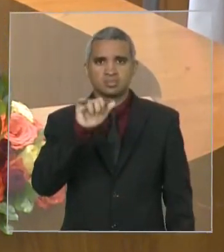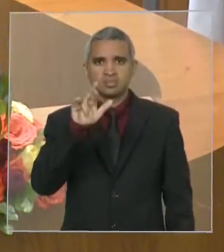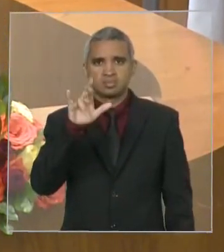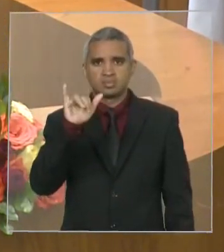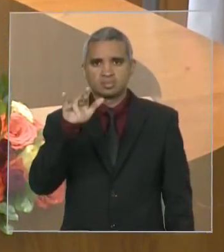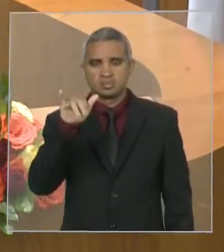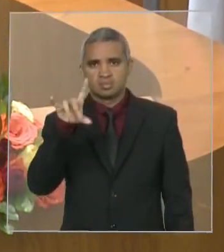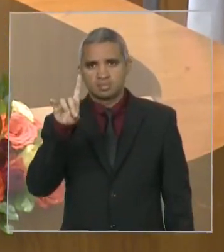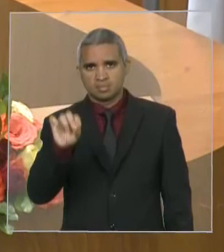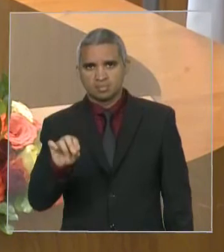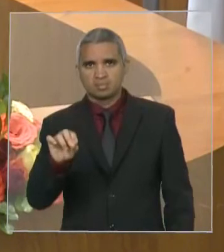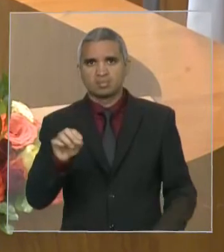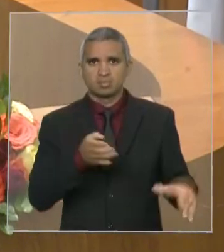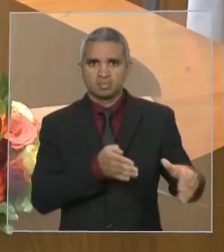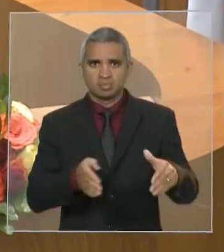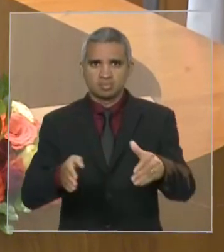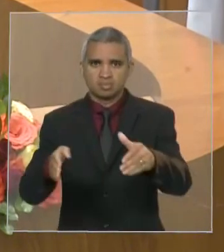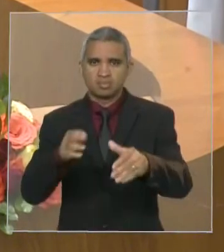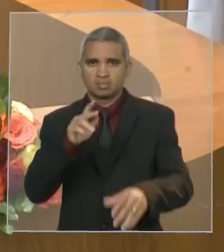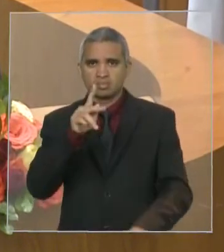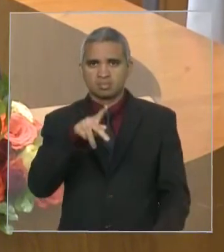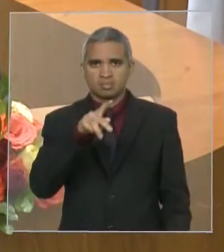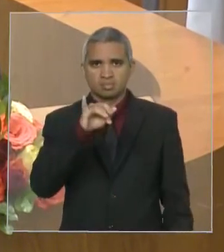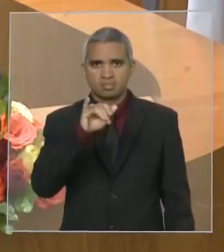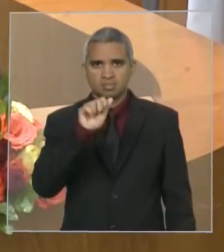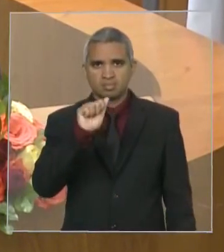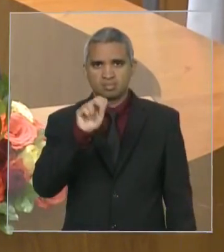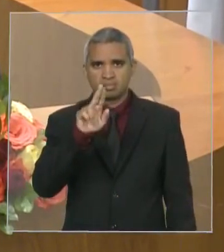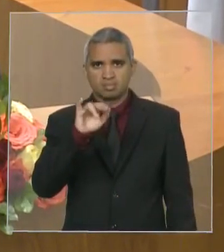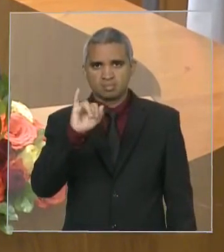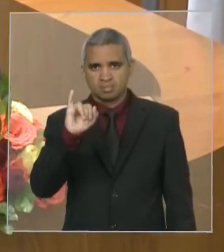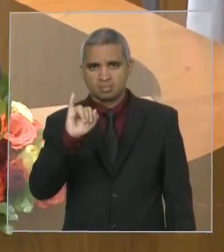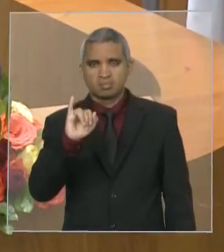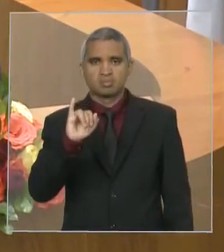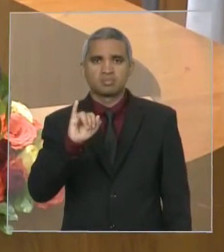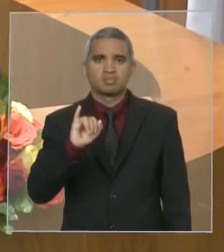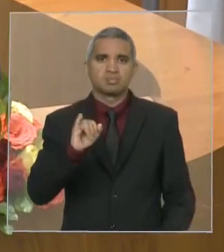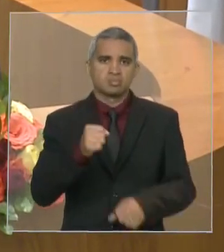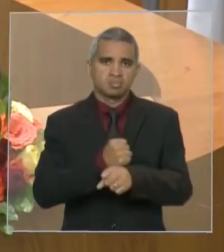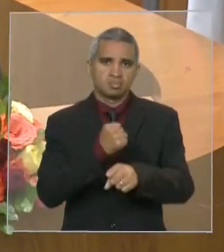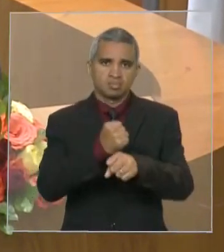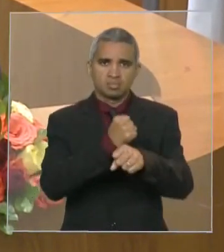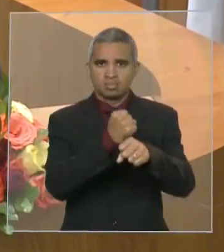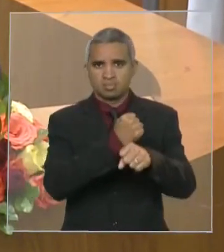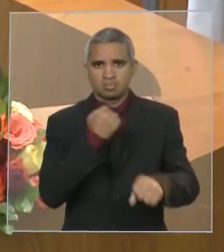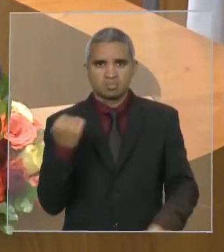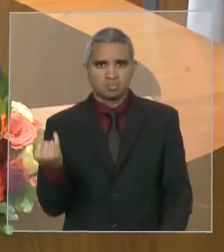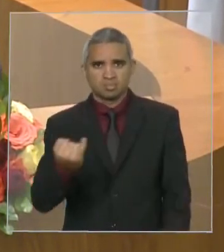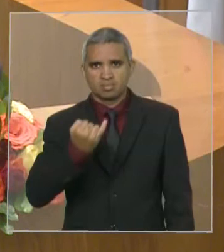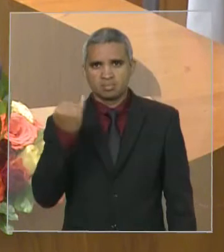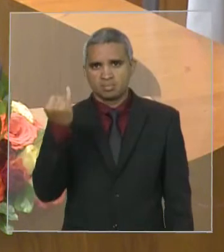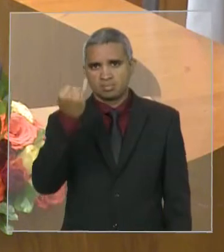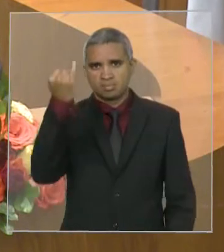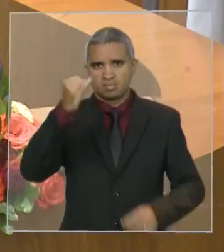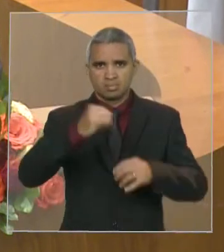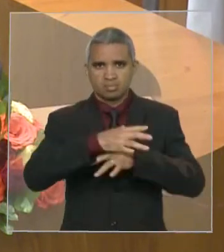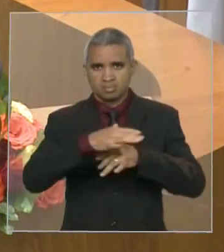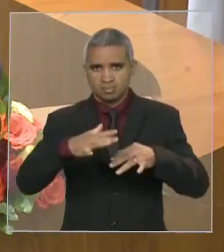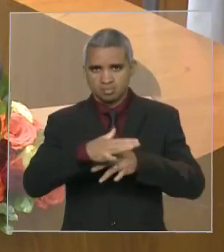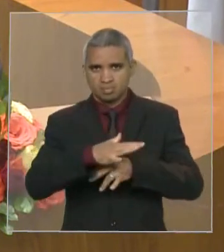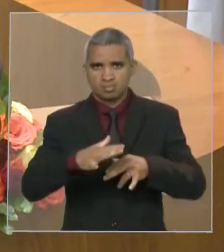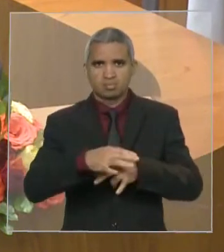que também o município está fazendo a licitação. Então, são obras importantes para a nossa cidade, que com certeza trará uma nova visão